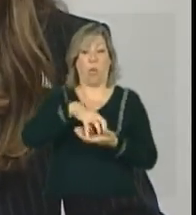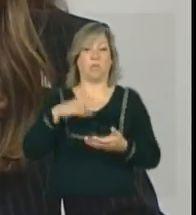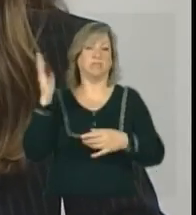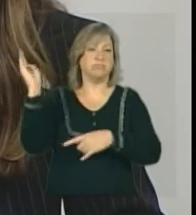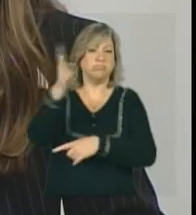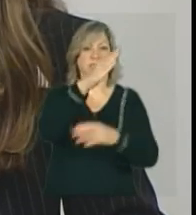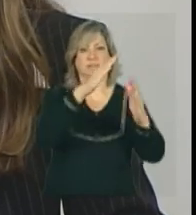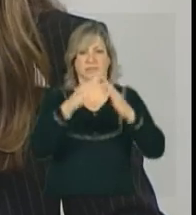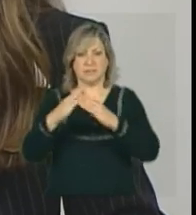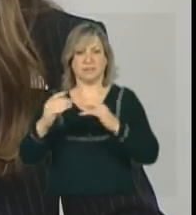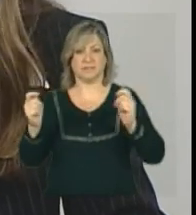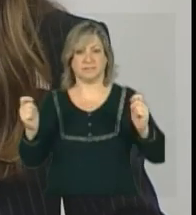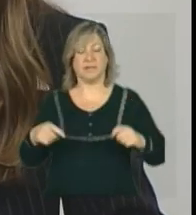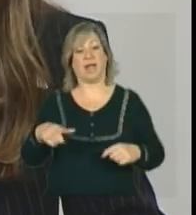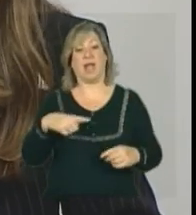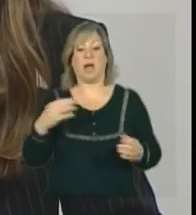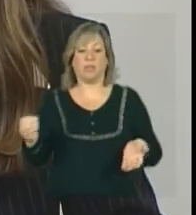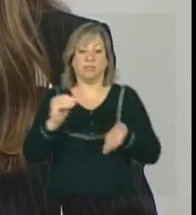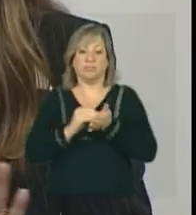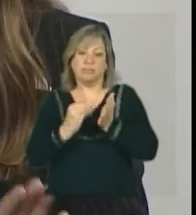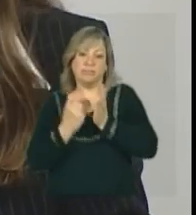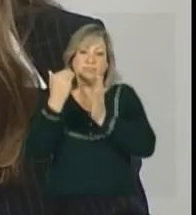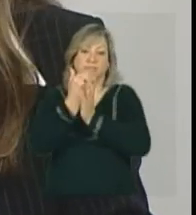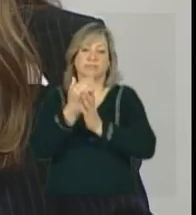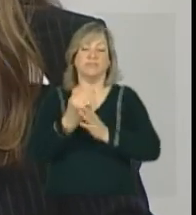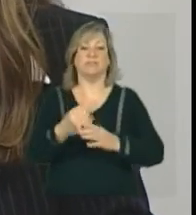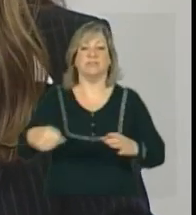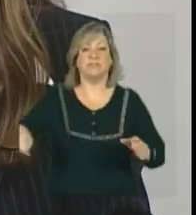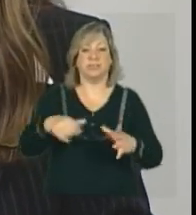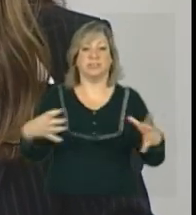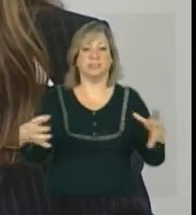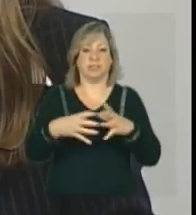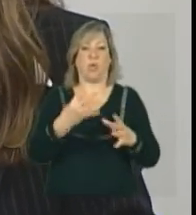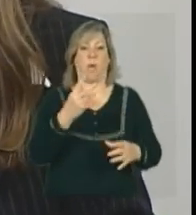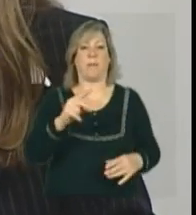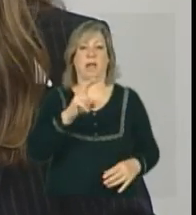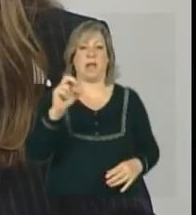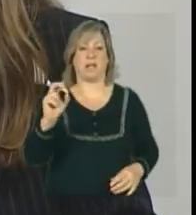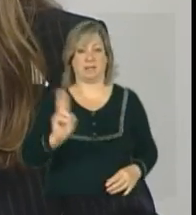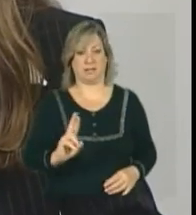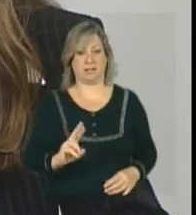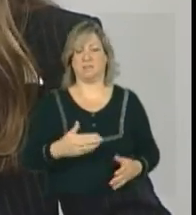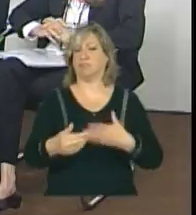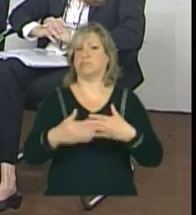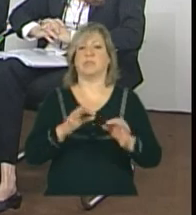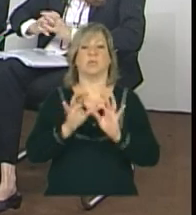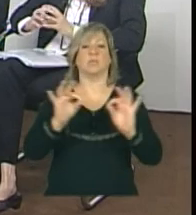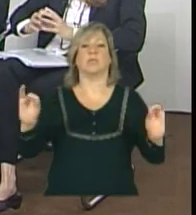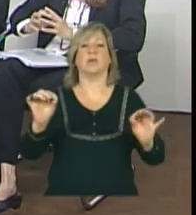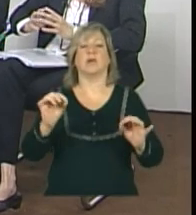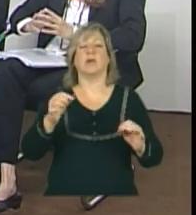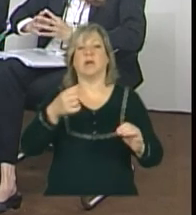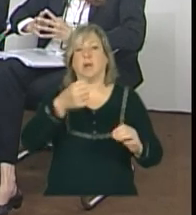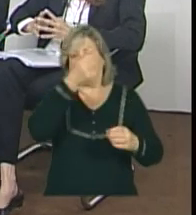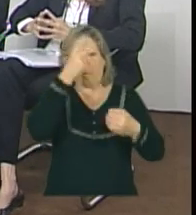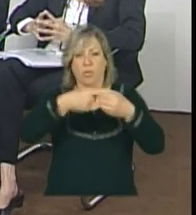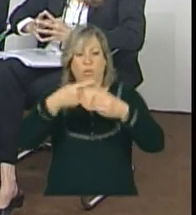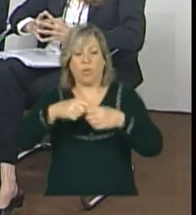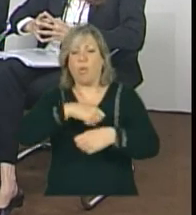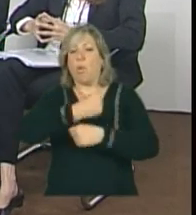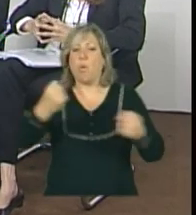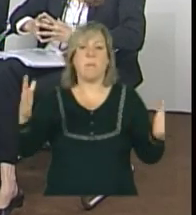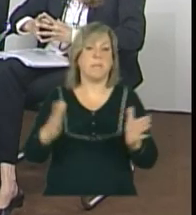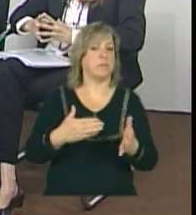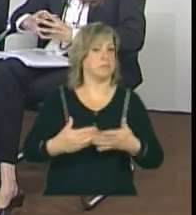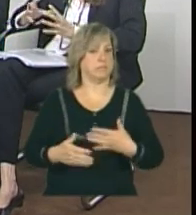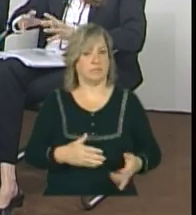adicional seria de R$.500,00. É independente do porte do município, esse valor. Então, a dúvida dele é justamente isso. O